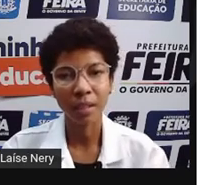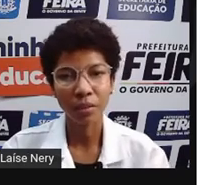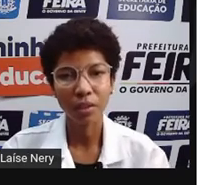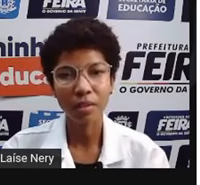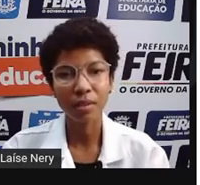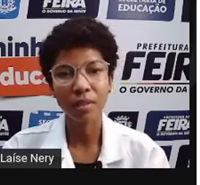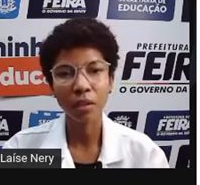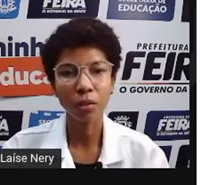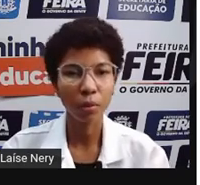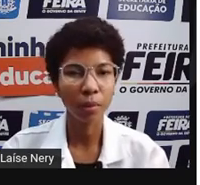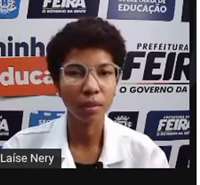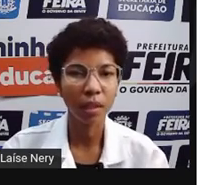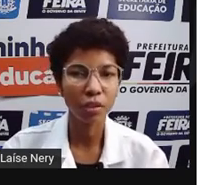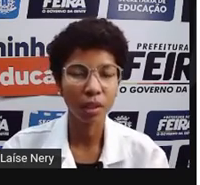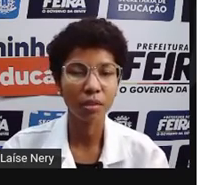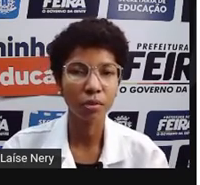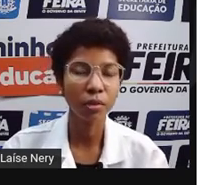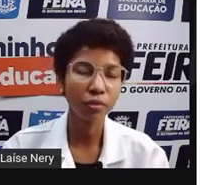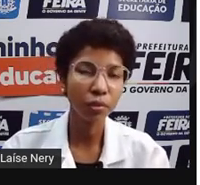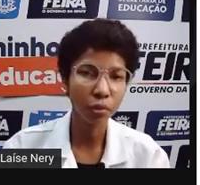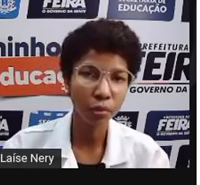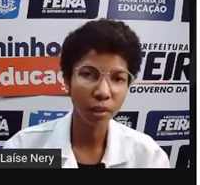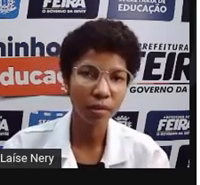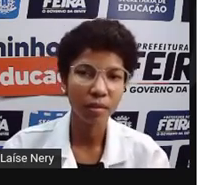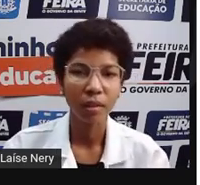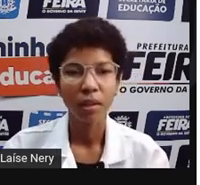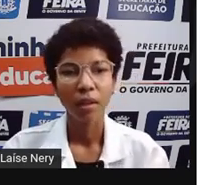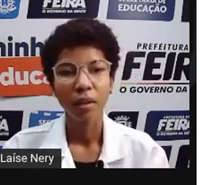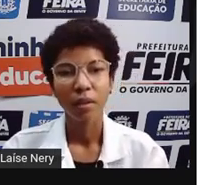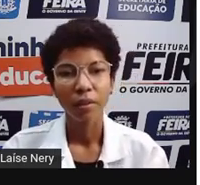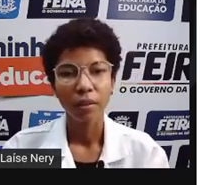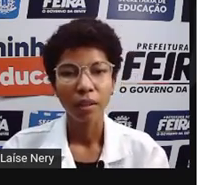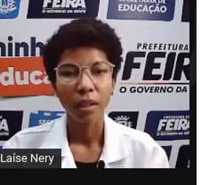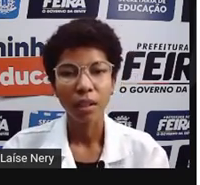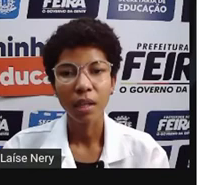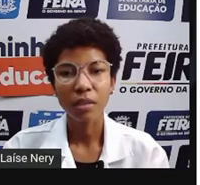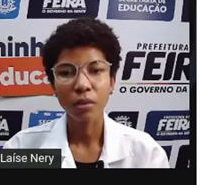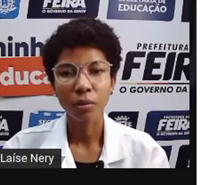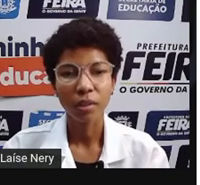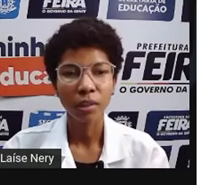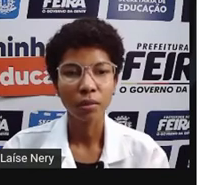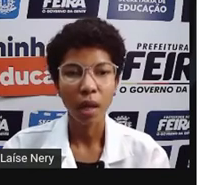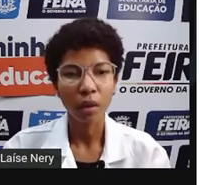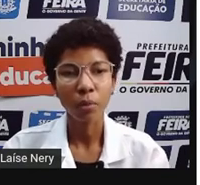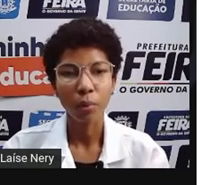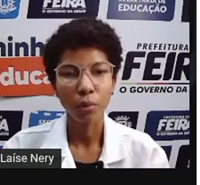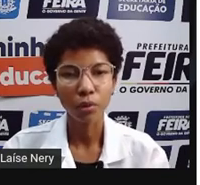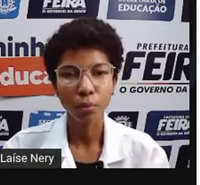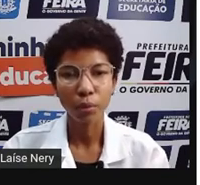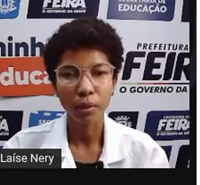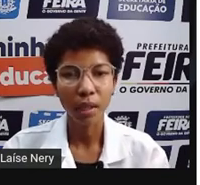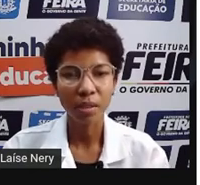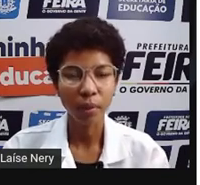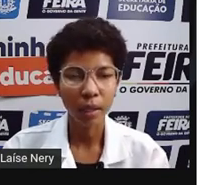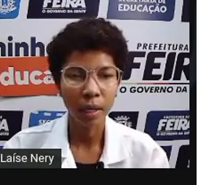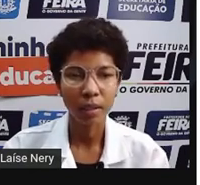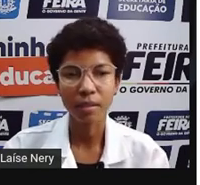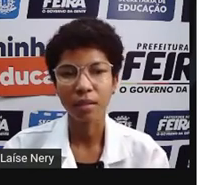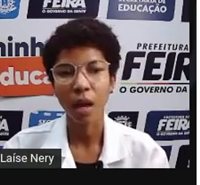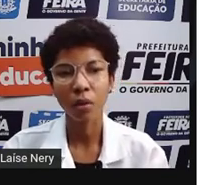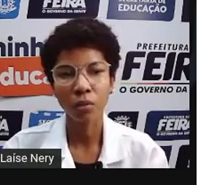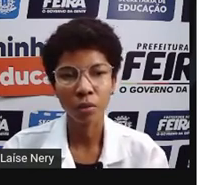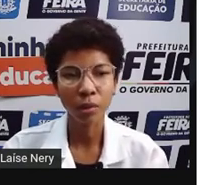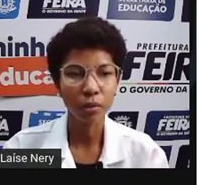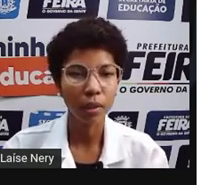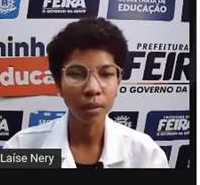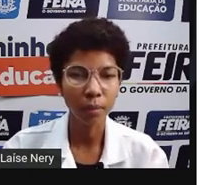presente sem comprometer as gerações futuras. E esse conceito é composto por três pilares,